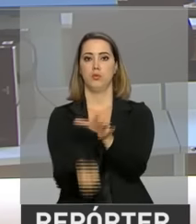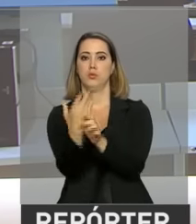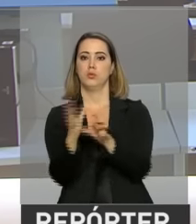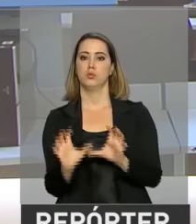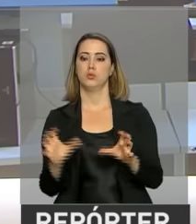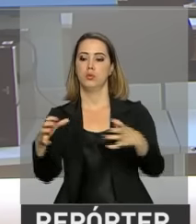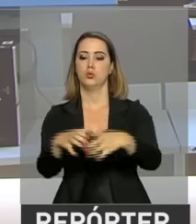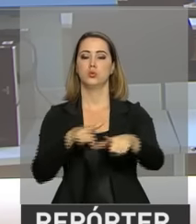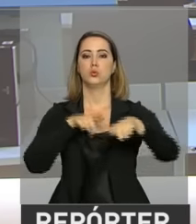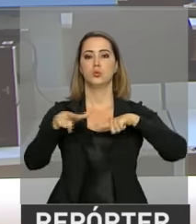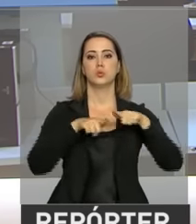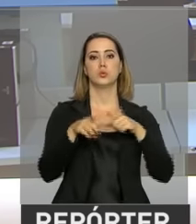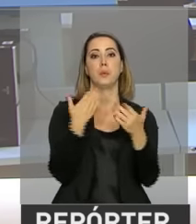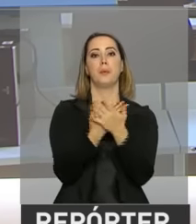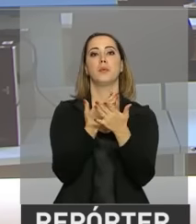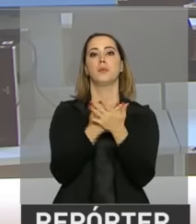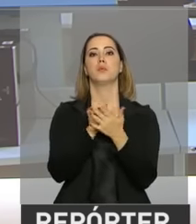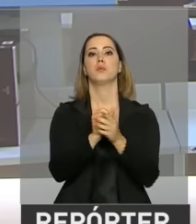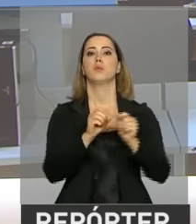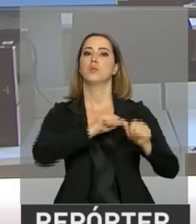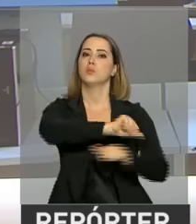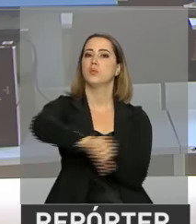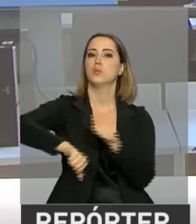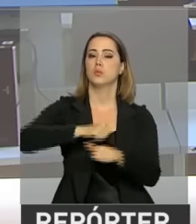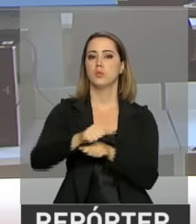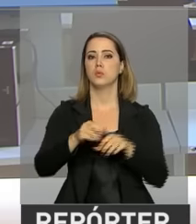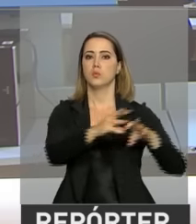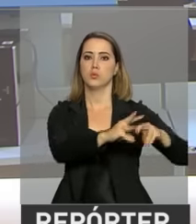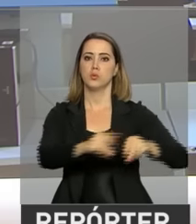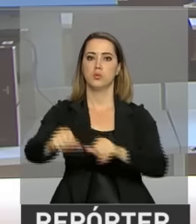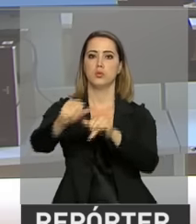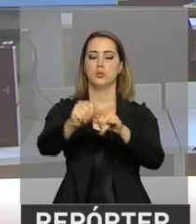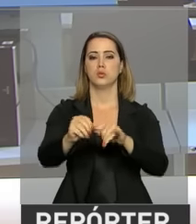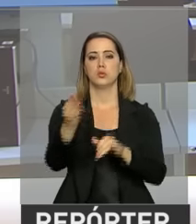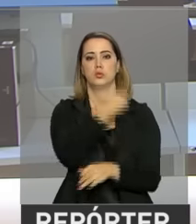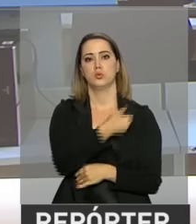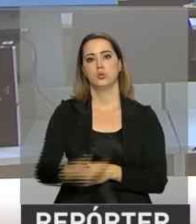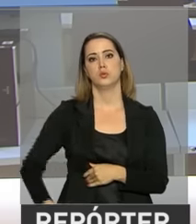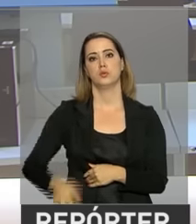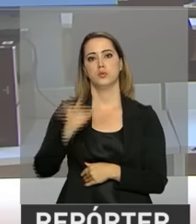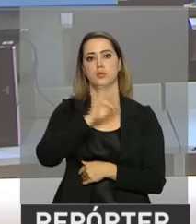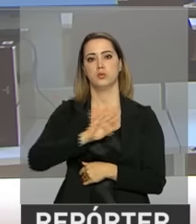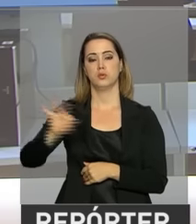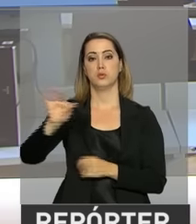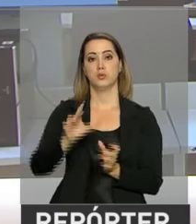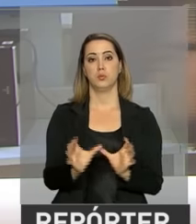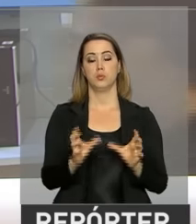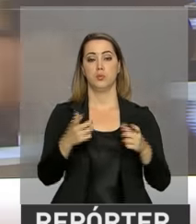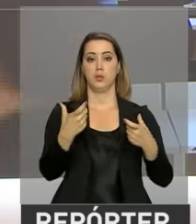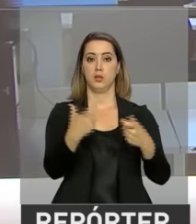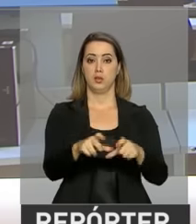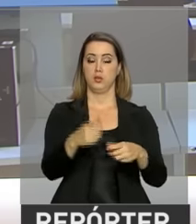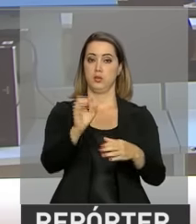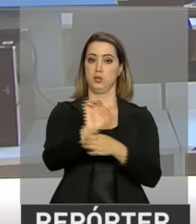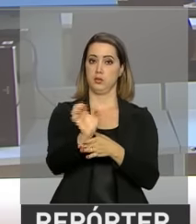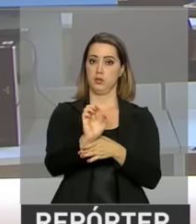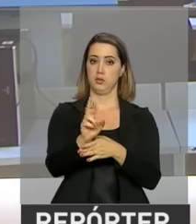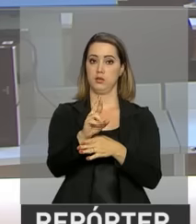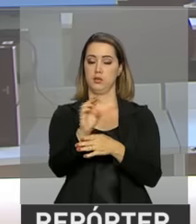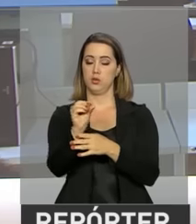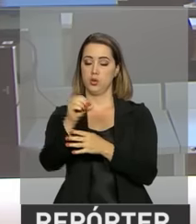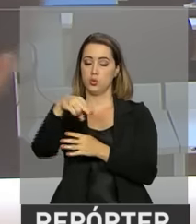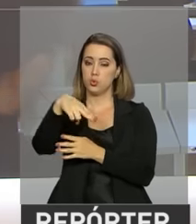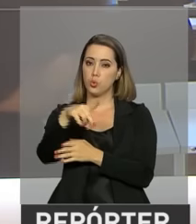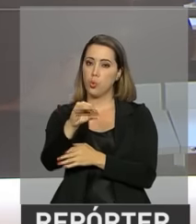trabalho para estudar a transferência de terras da União para o estado de Rondônia. A meta é evitar conflitos e acelerar a regularização